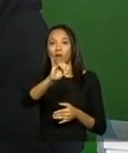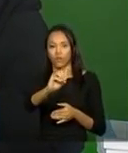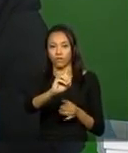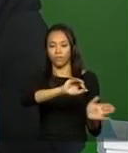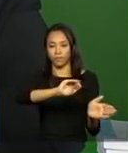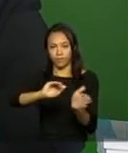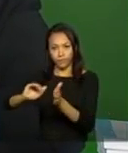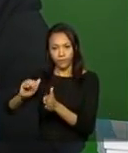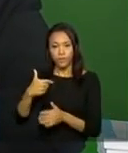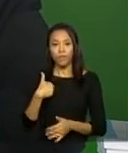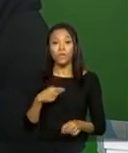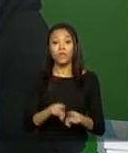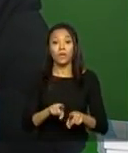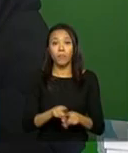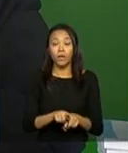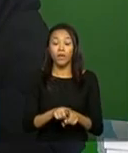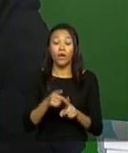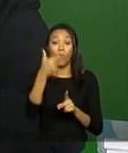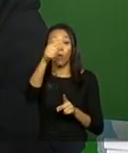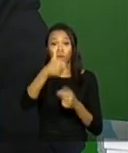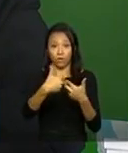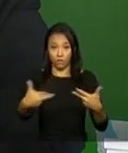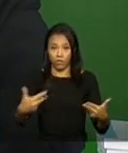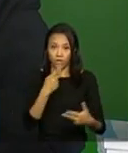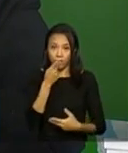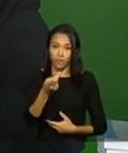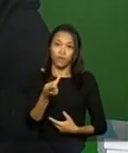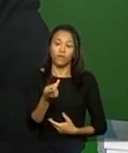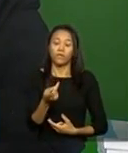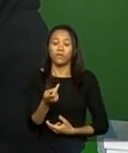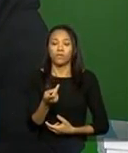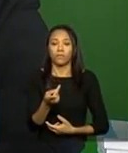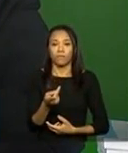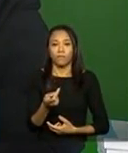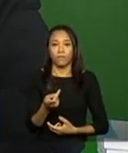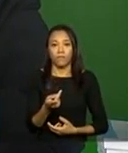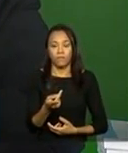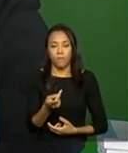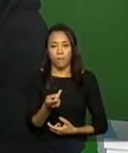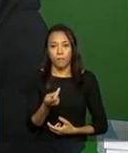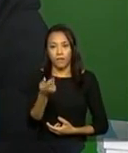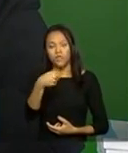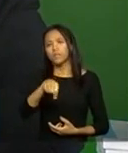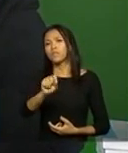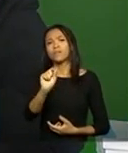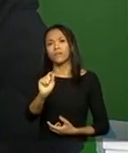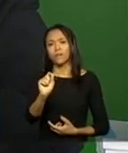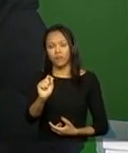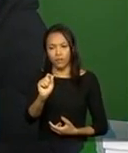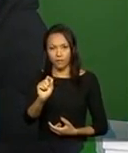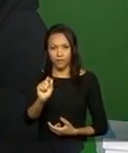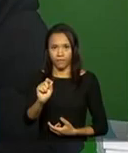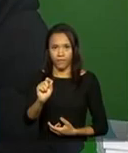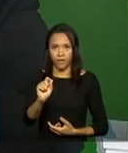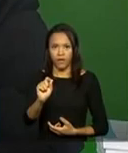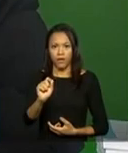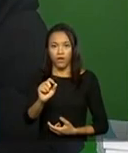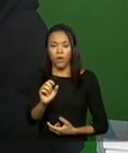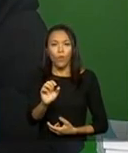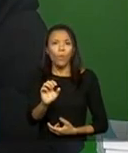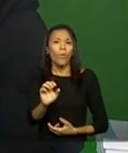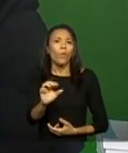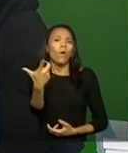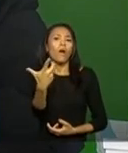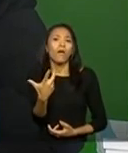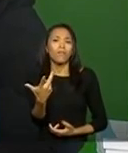Aqui, eu optei por destacar essa questão de onde está, digamos assim, o grande, qual